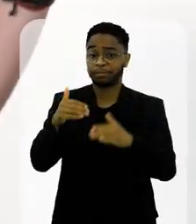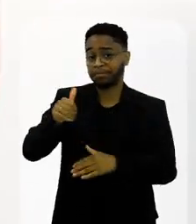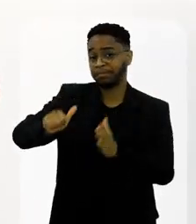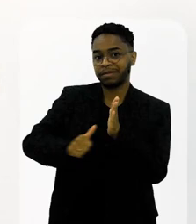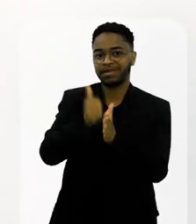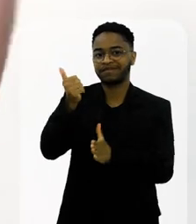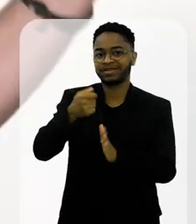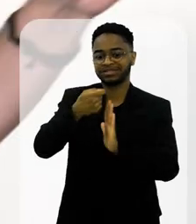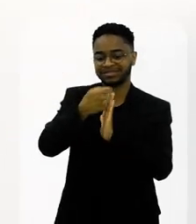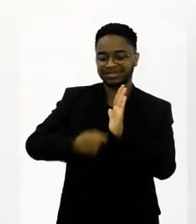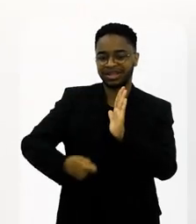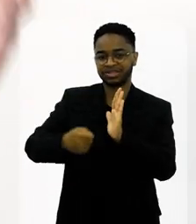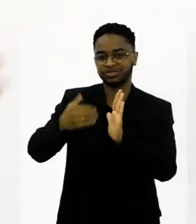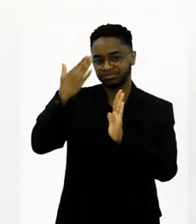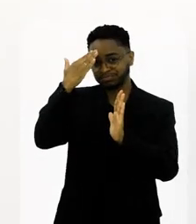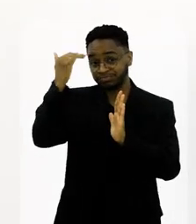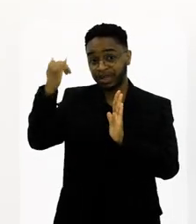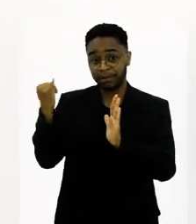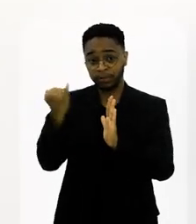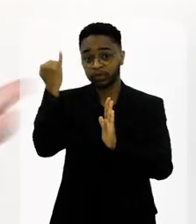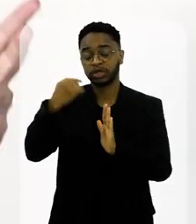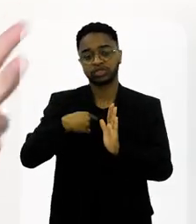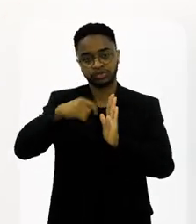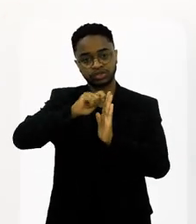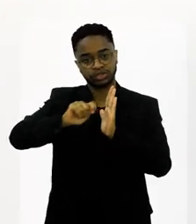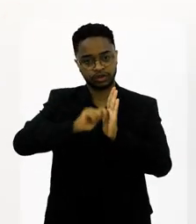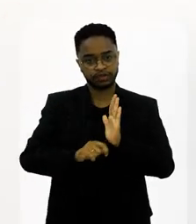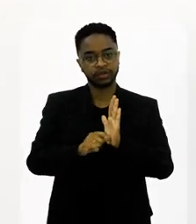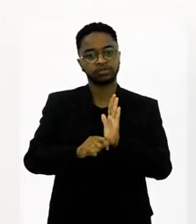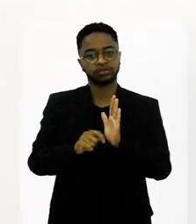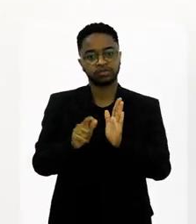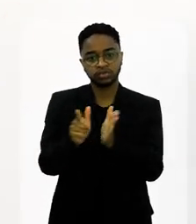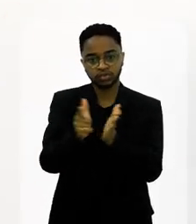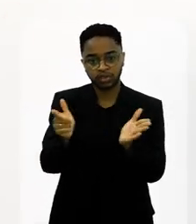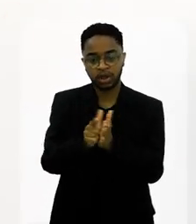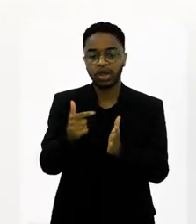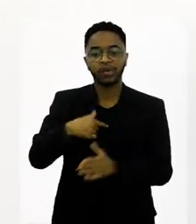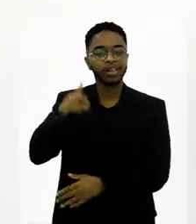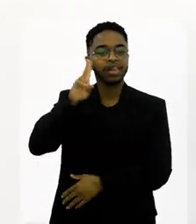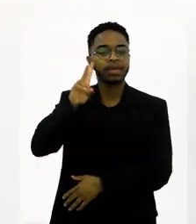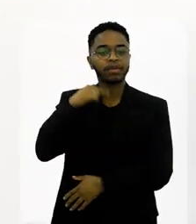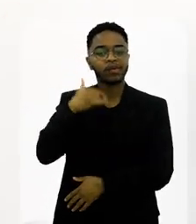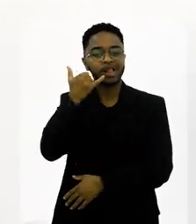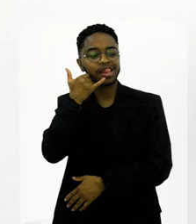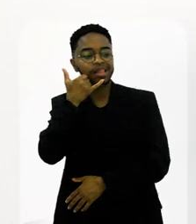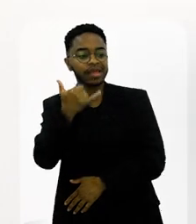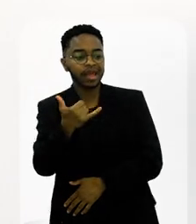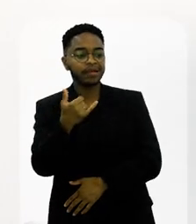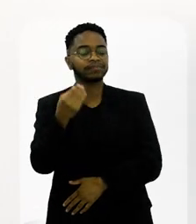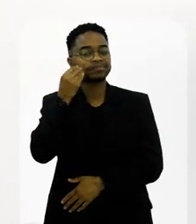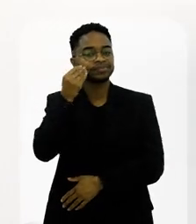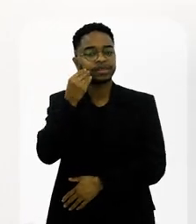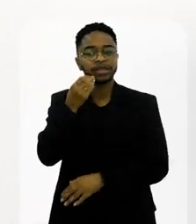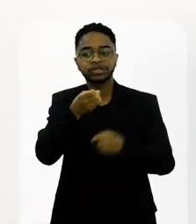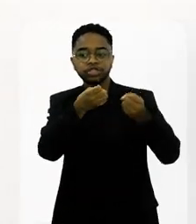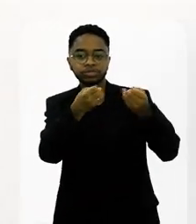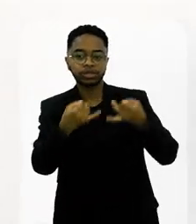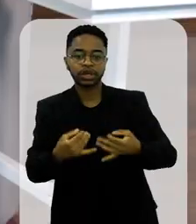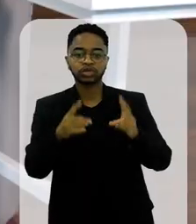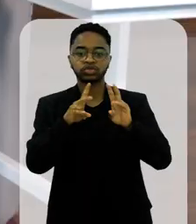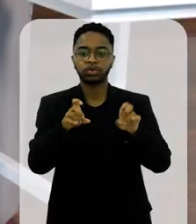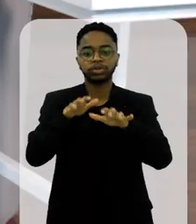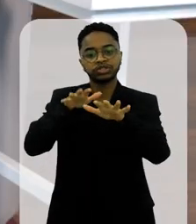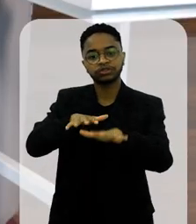foi a minha primeira grande matéria, assim, que eu pude fazer no Extra. E aí eu me lembro de te ligar para falar um pouco sobre o teu